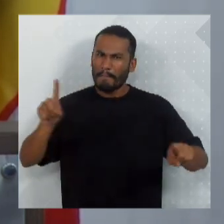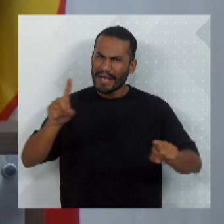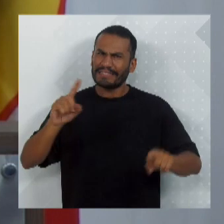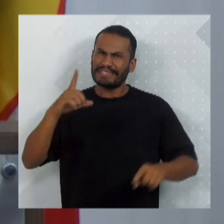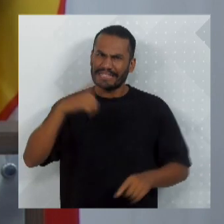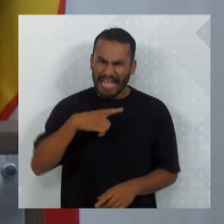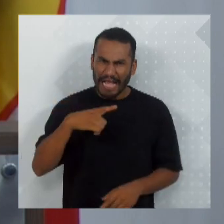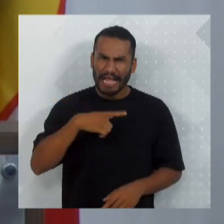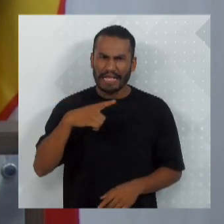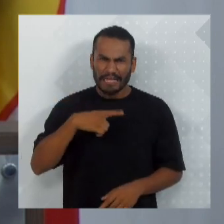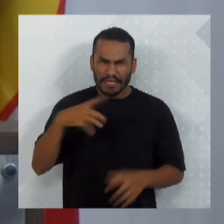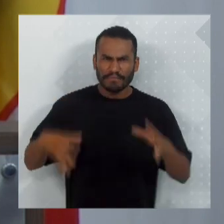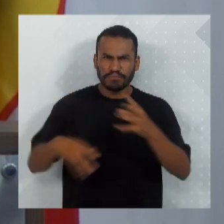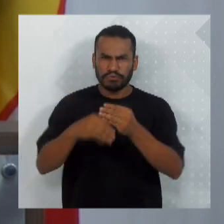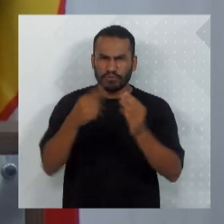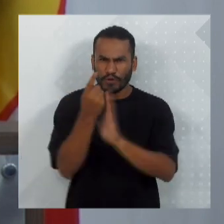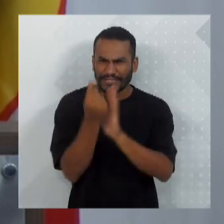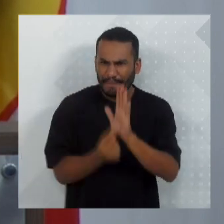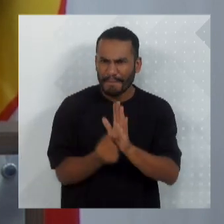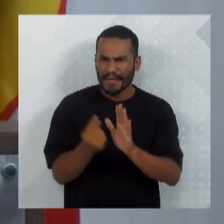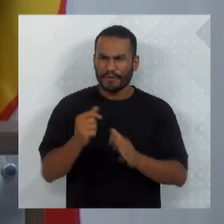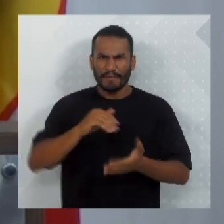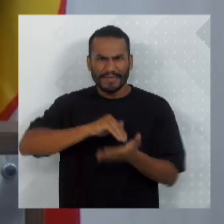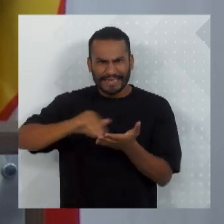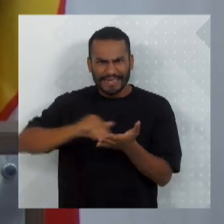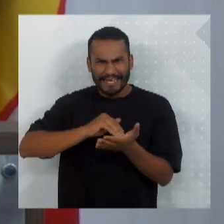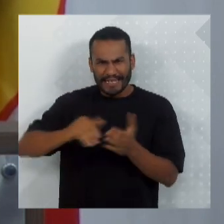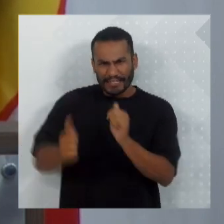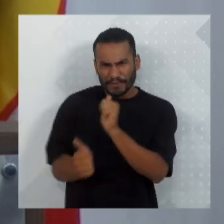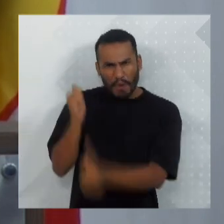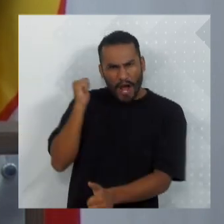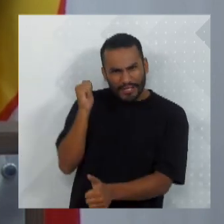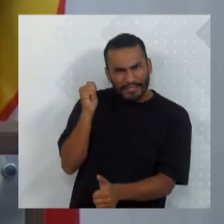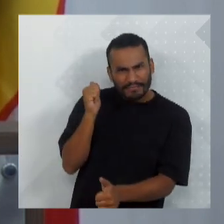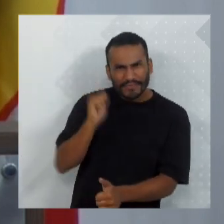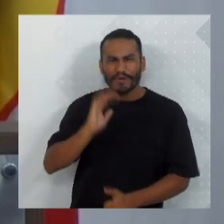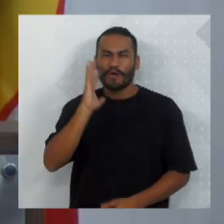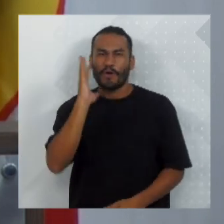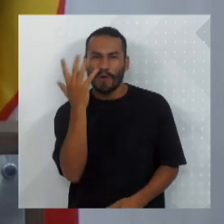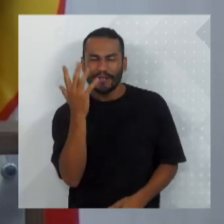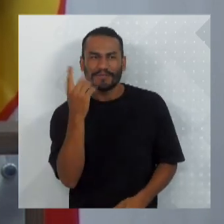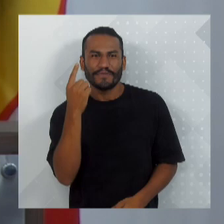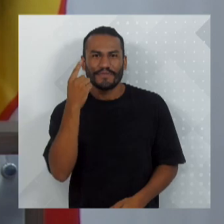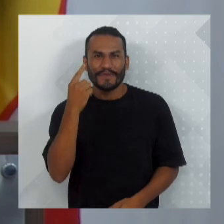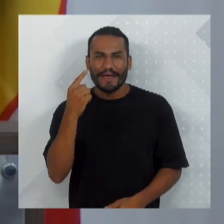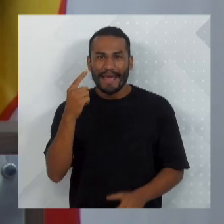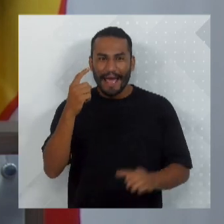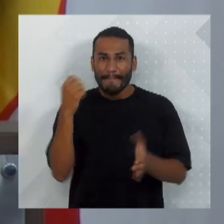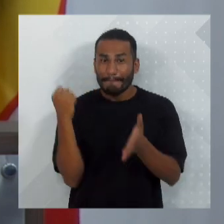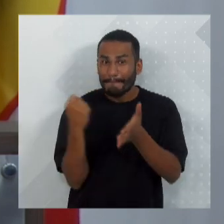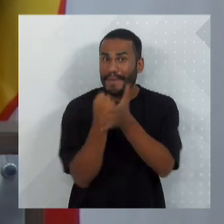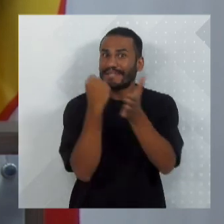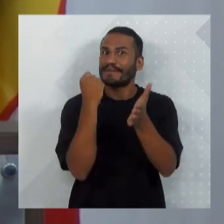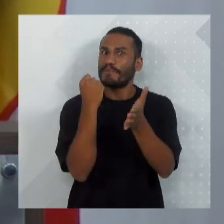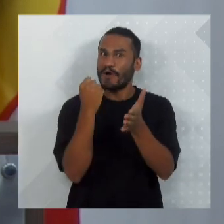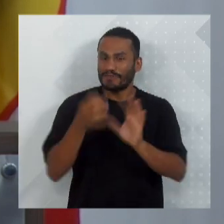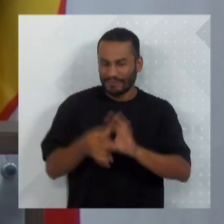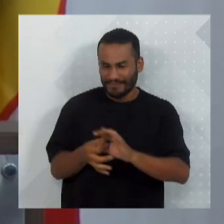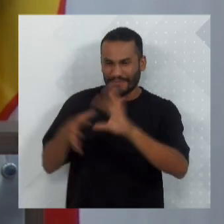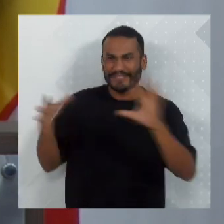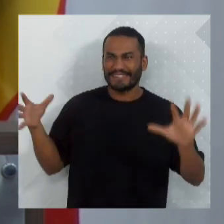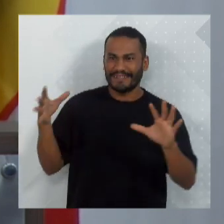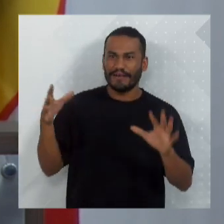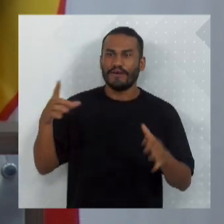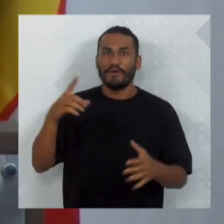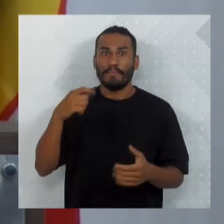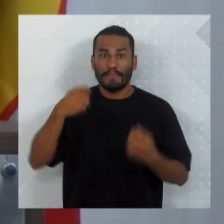existe incremento orçamentário para a Secretaria de Esportes? Porque quando a gente coloca esse patrimônio à disposição, vai